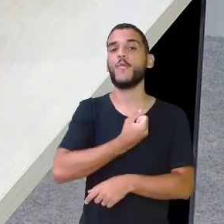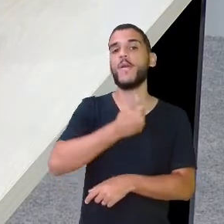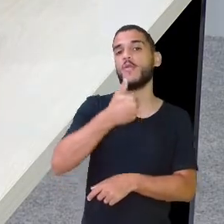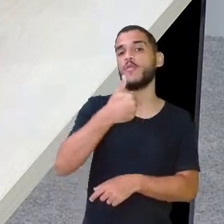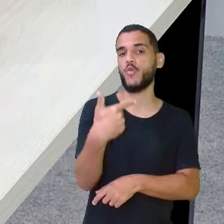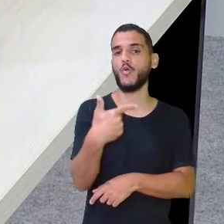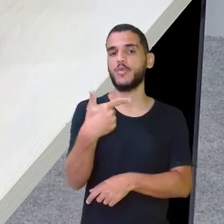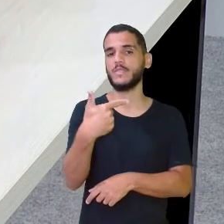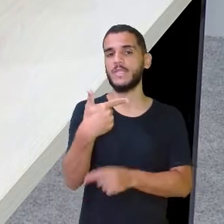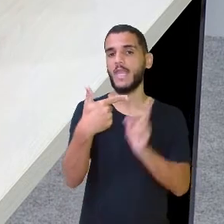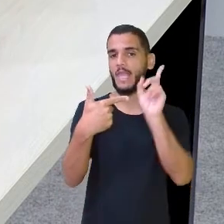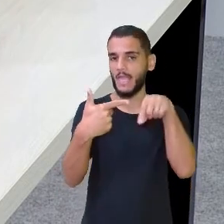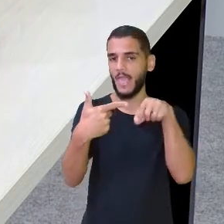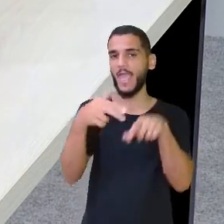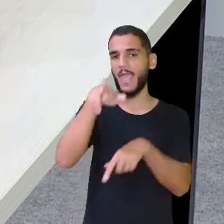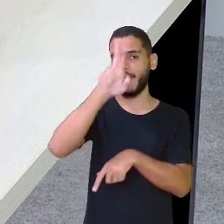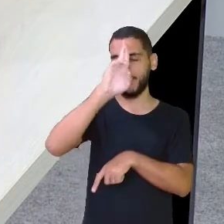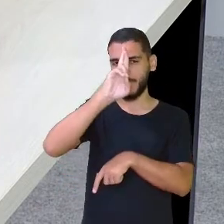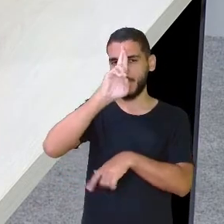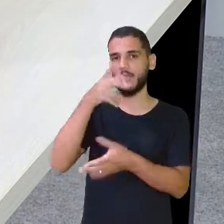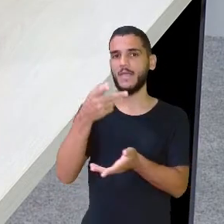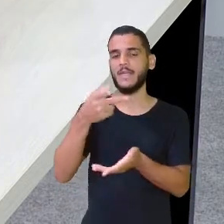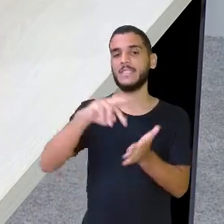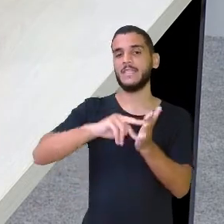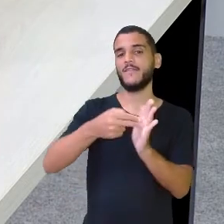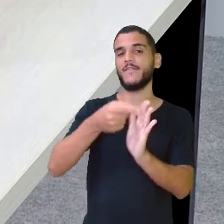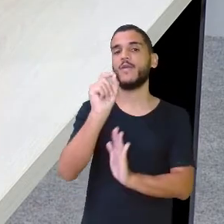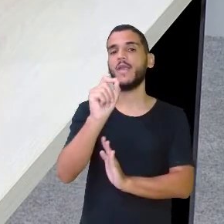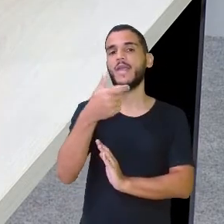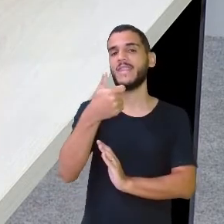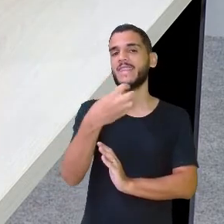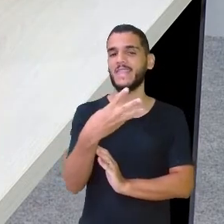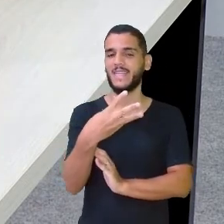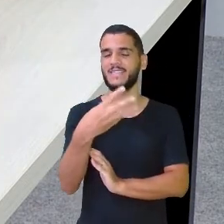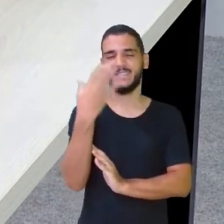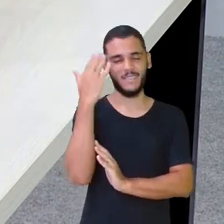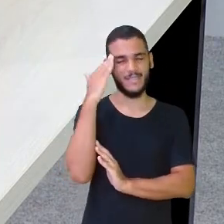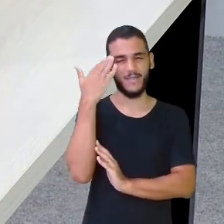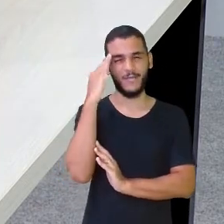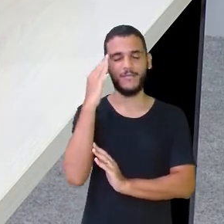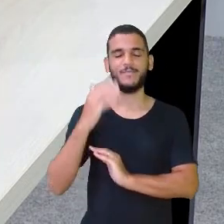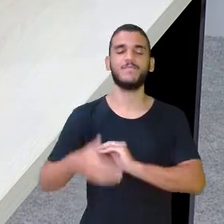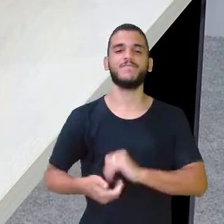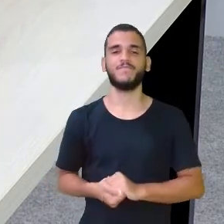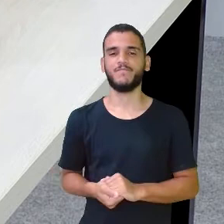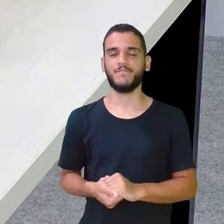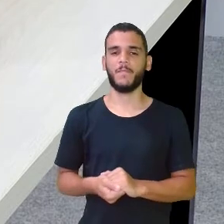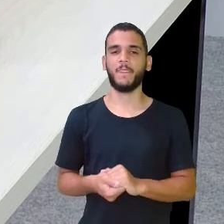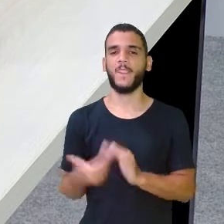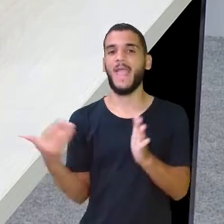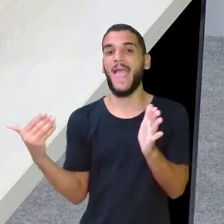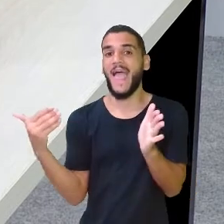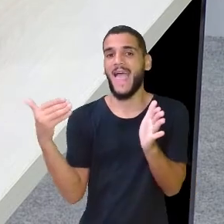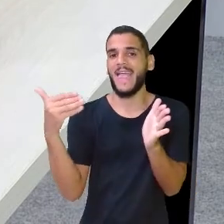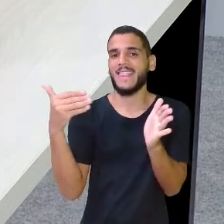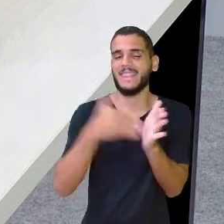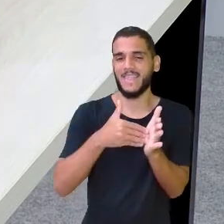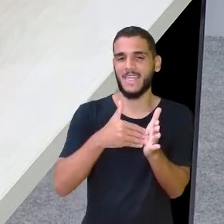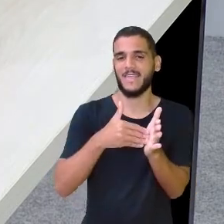horas. Então, 13 horas é uma hora da tarde. 14 horas, duas horas da tarde. Até